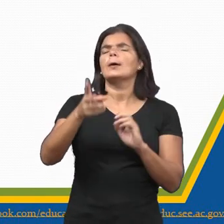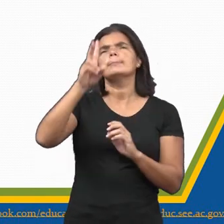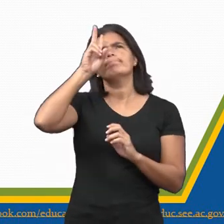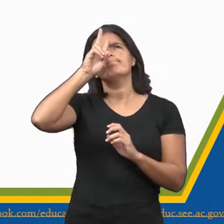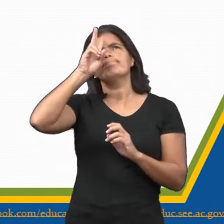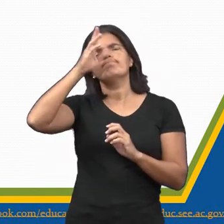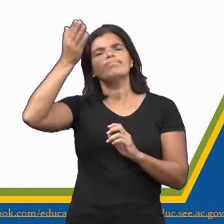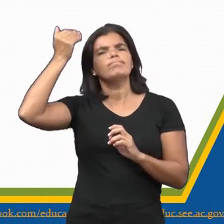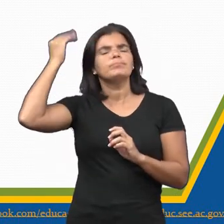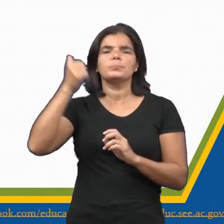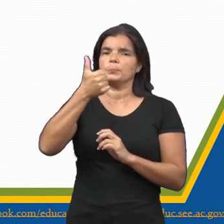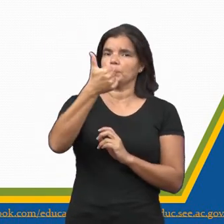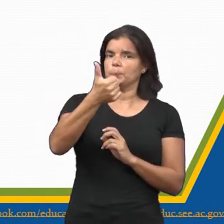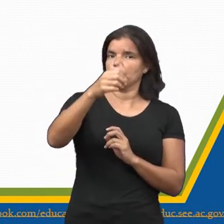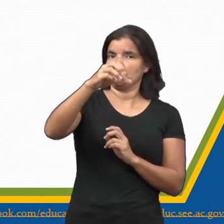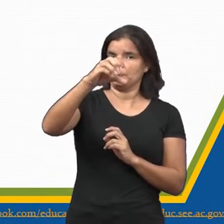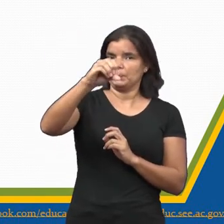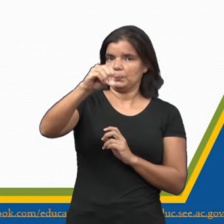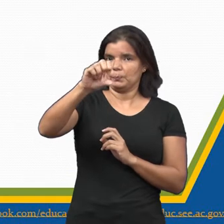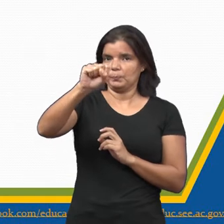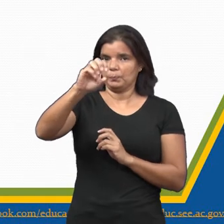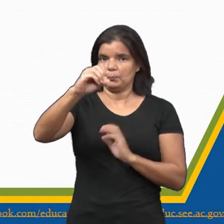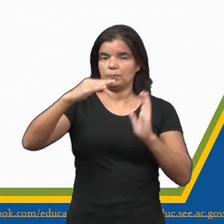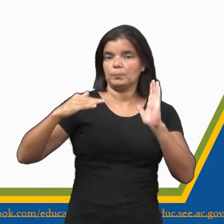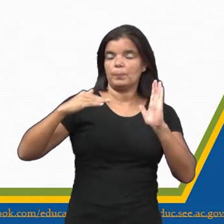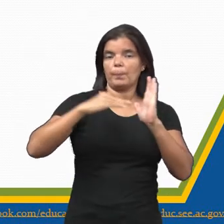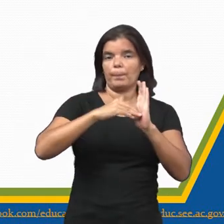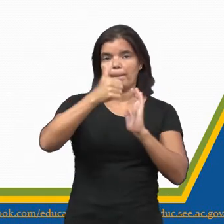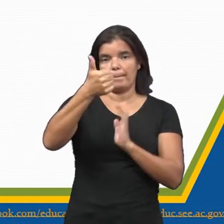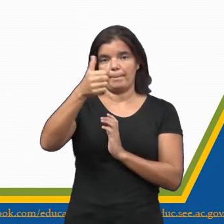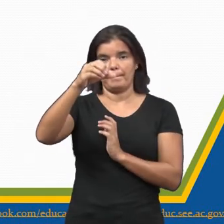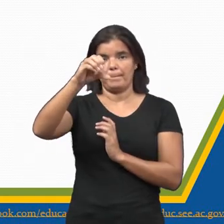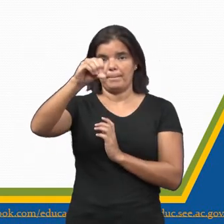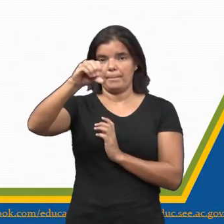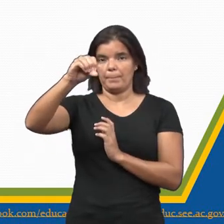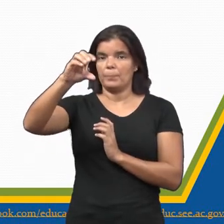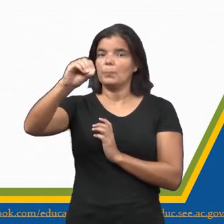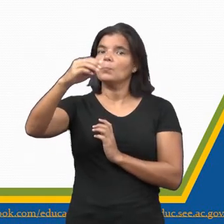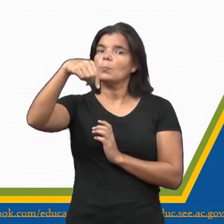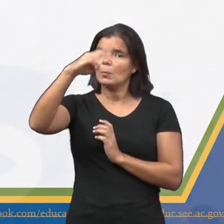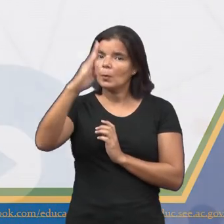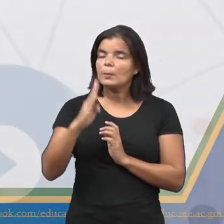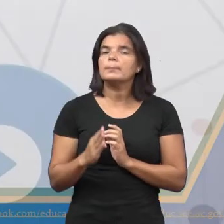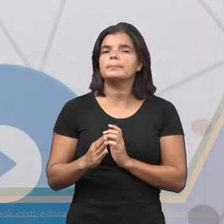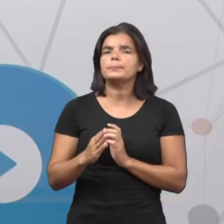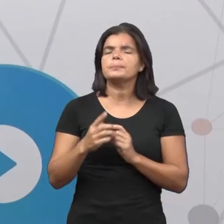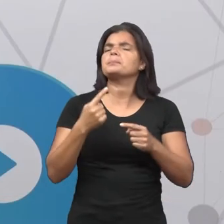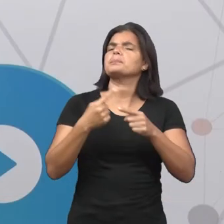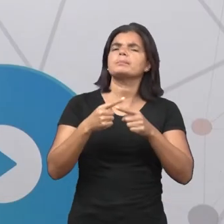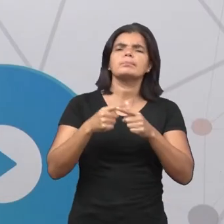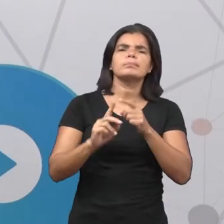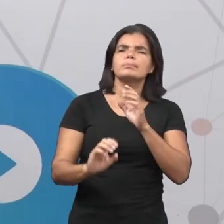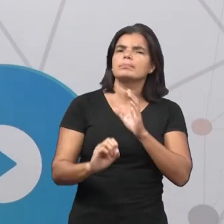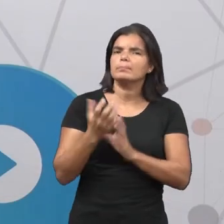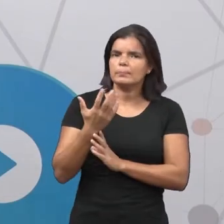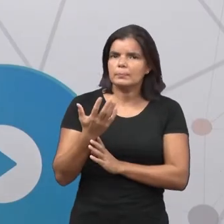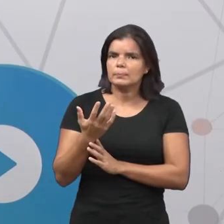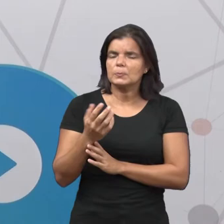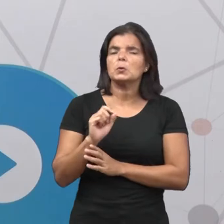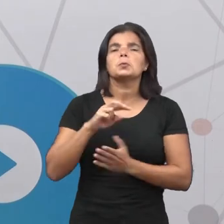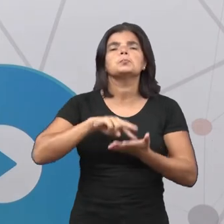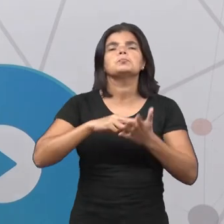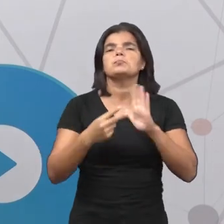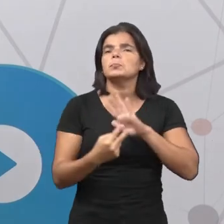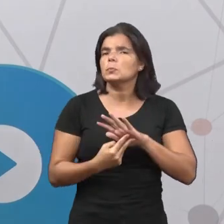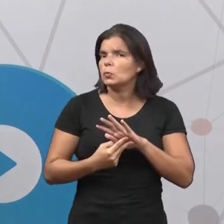década de 1980 até 1990 no Brasil? Por que que isso aconteceu? O que é que